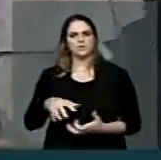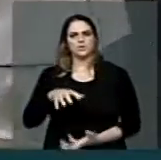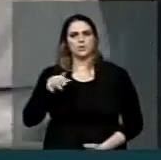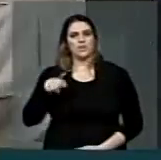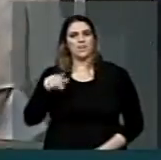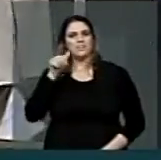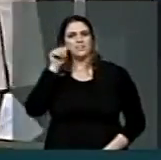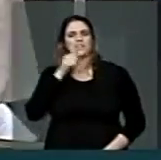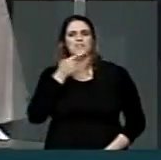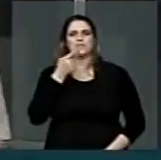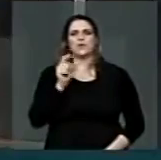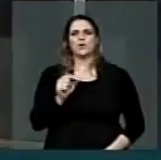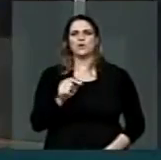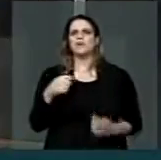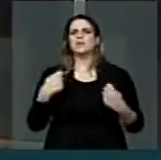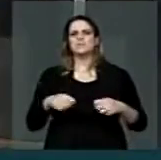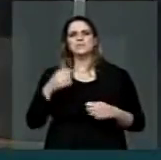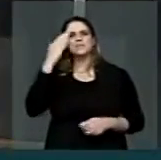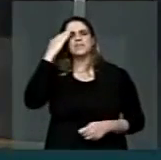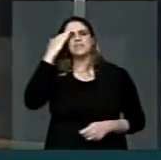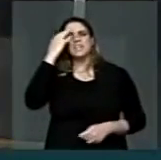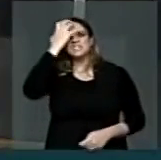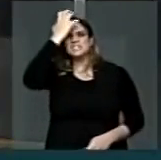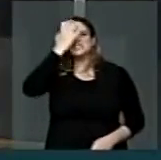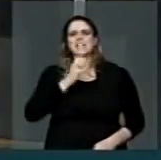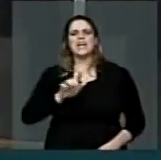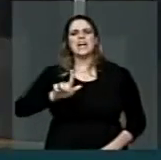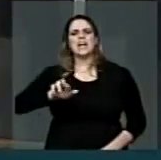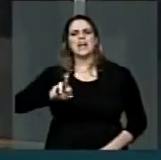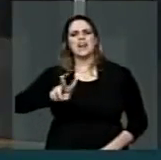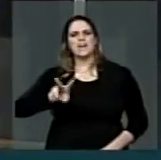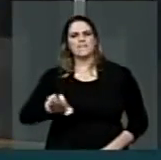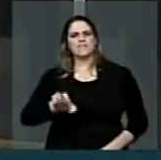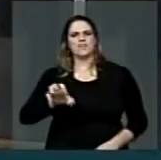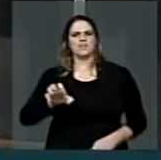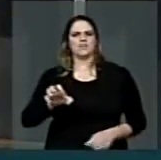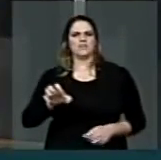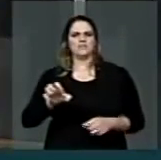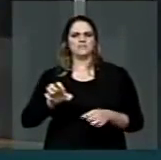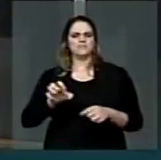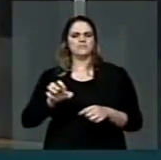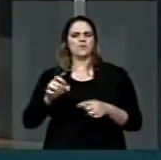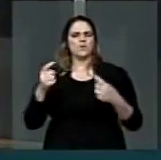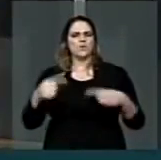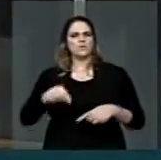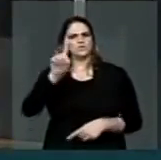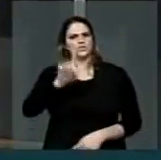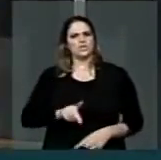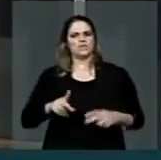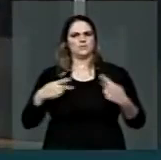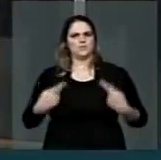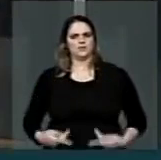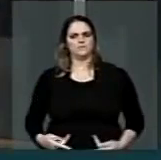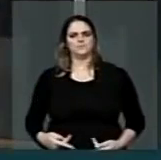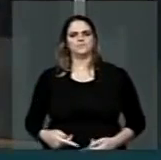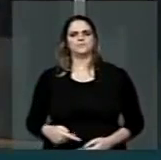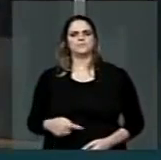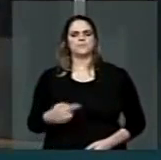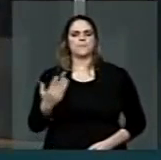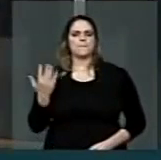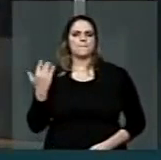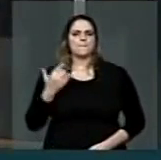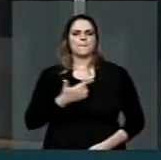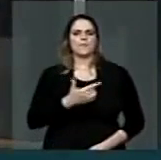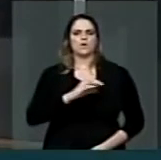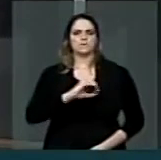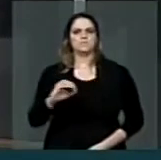entendida como uma grave violação aos direitos humanos. Relata que em 2012 foram feitas 3.594 ligações